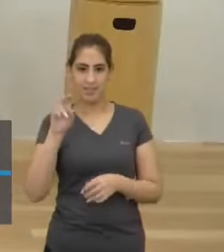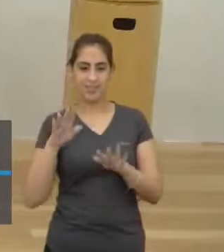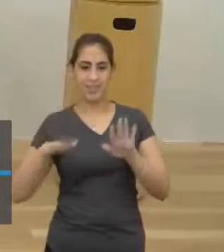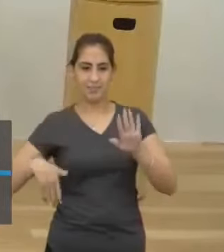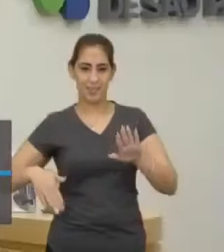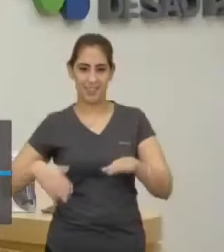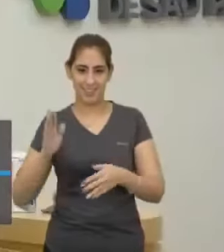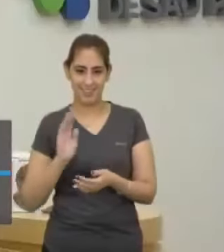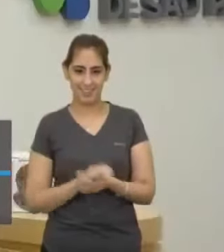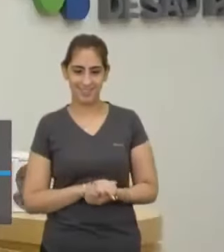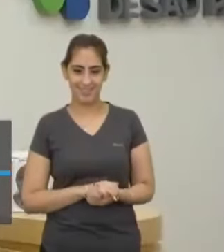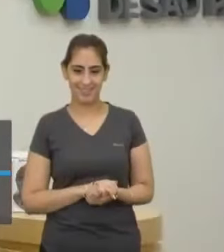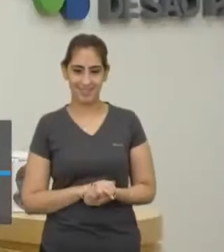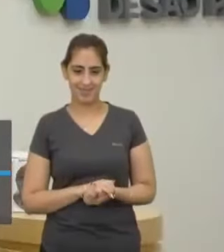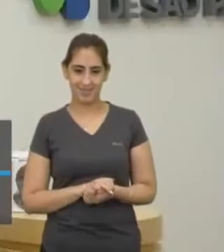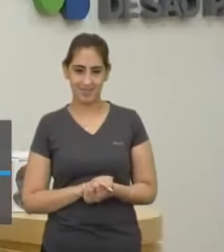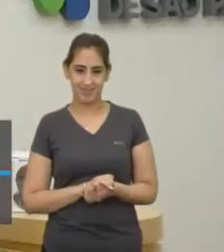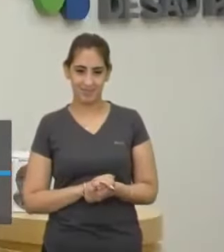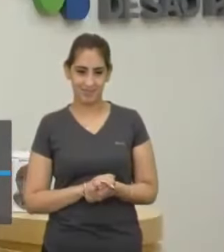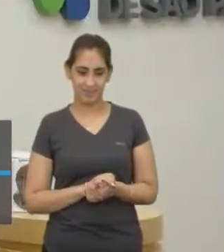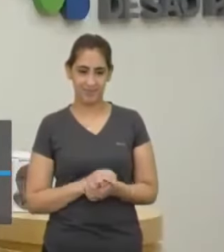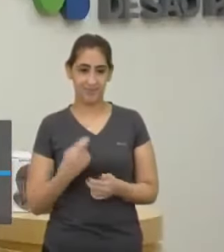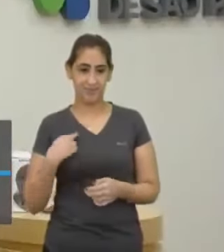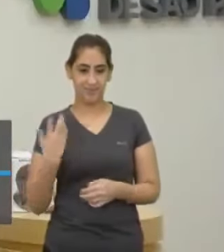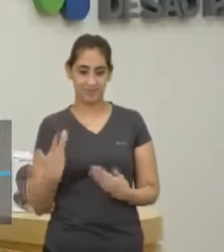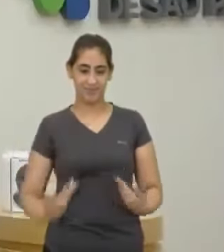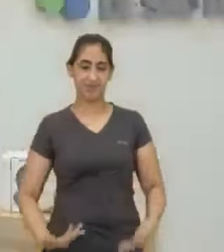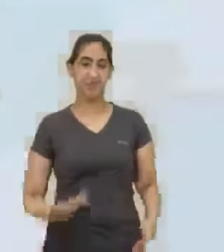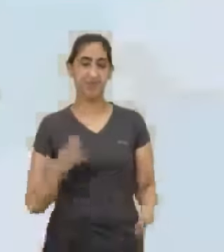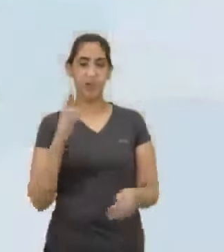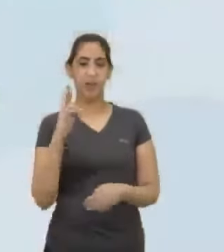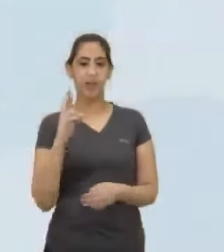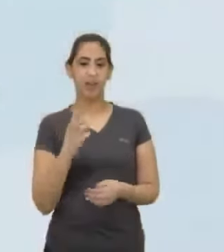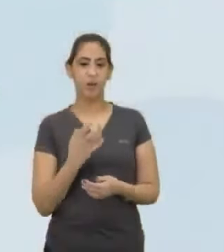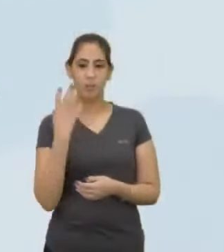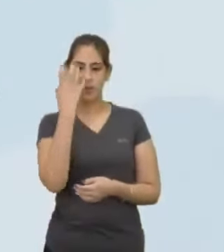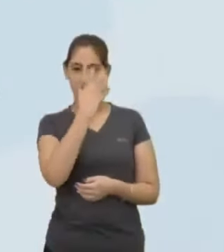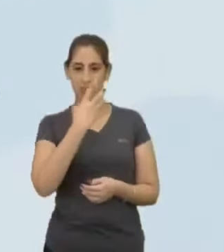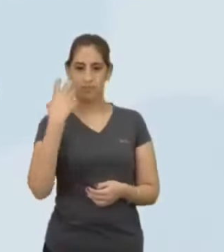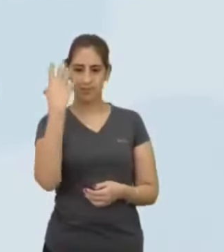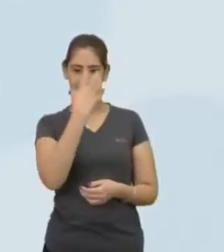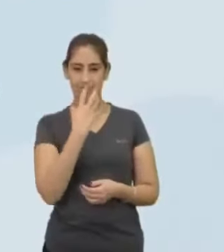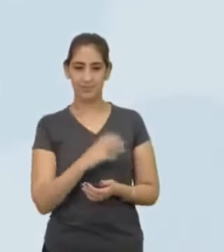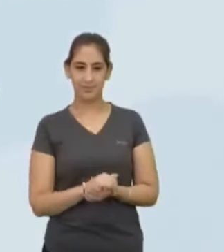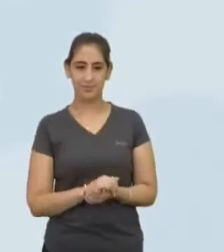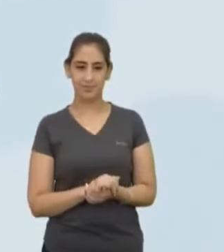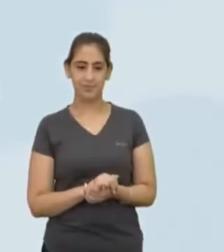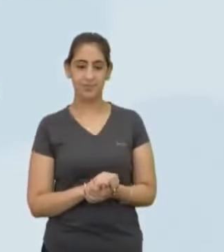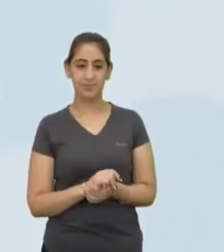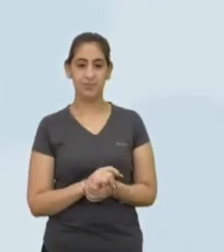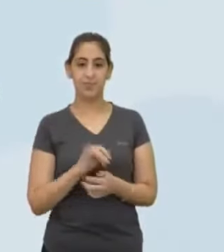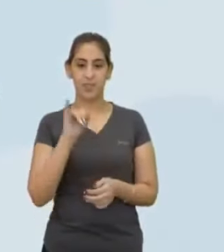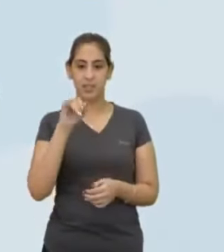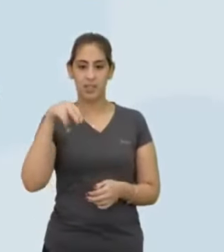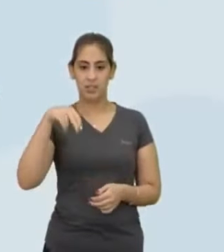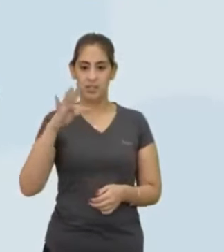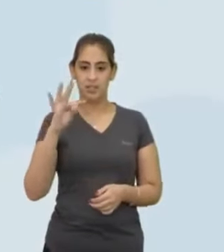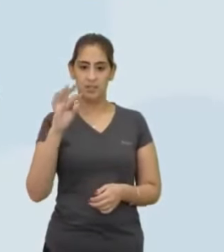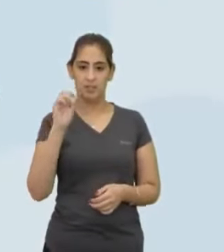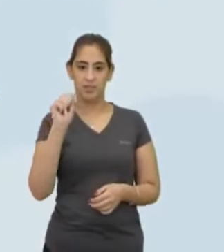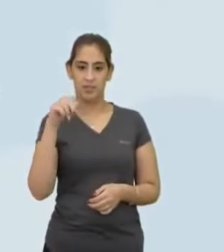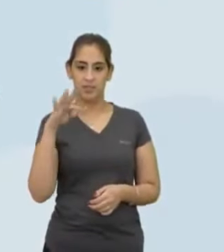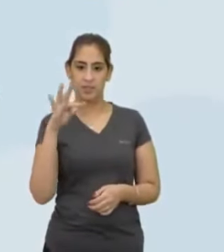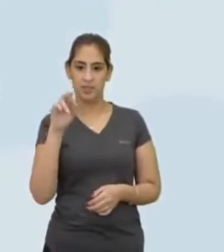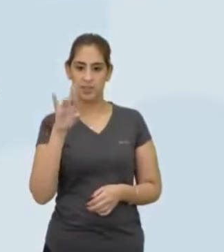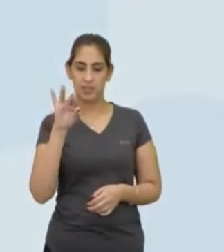recordações de São Vicente Eu sou um cara romântico Continuando aqui E olha lá A infantaria Ou seja Aquela galera